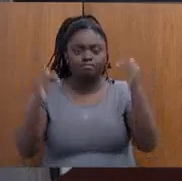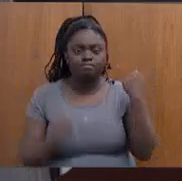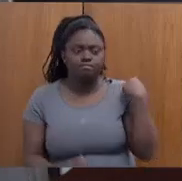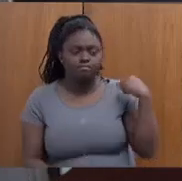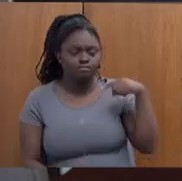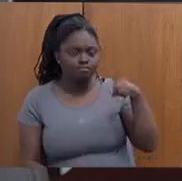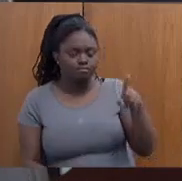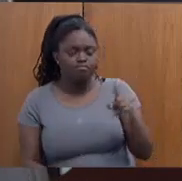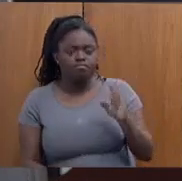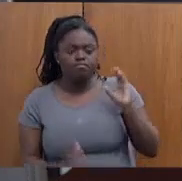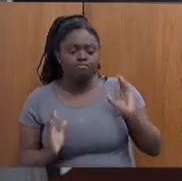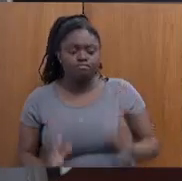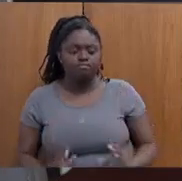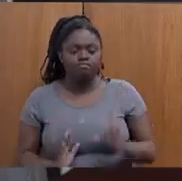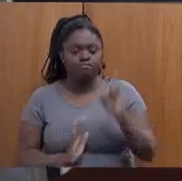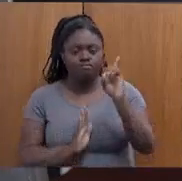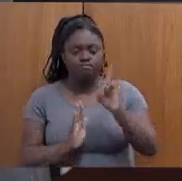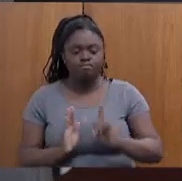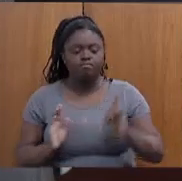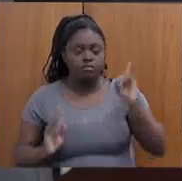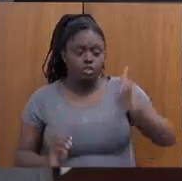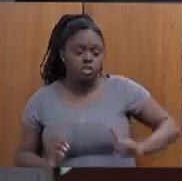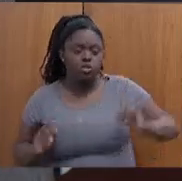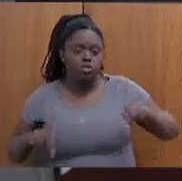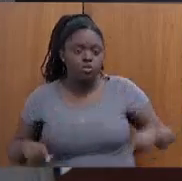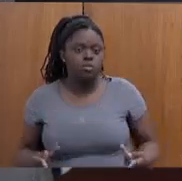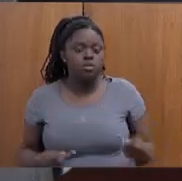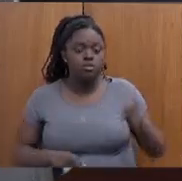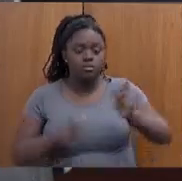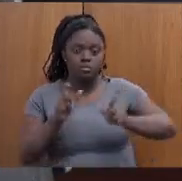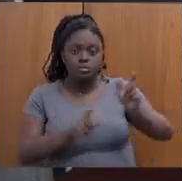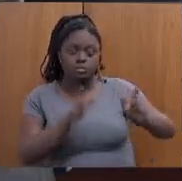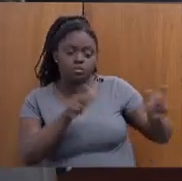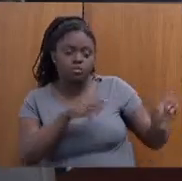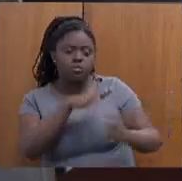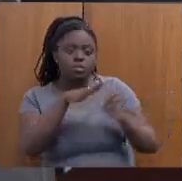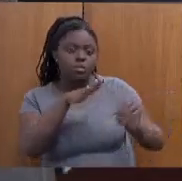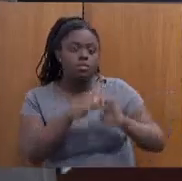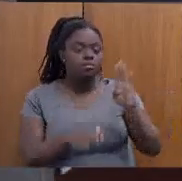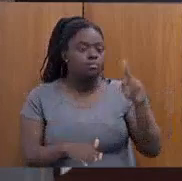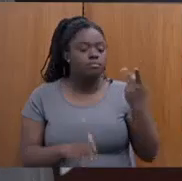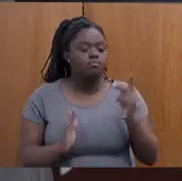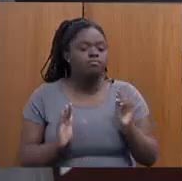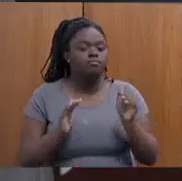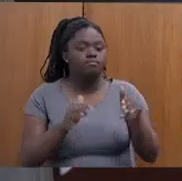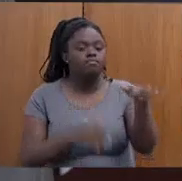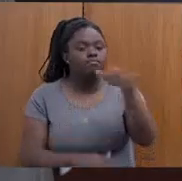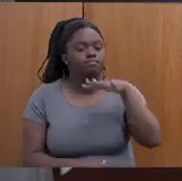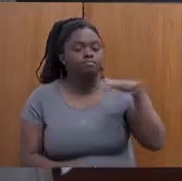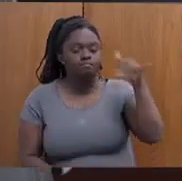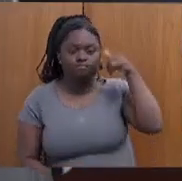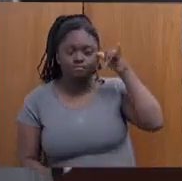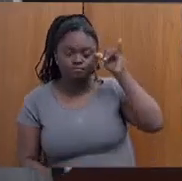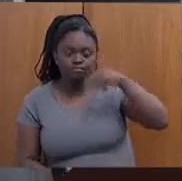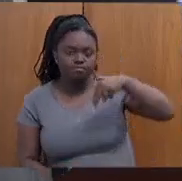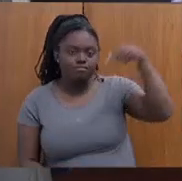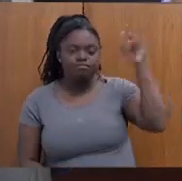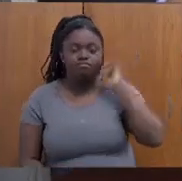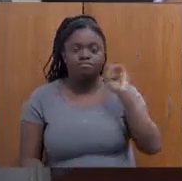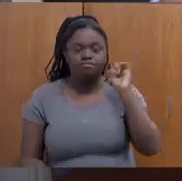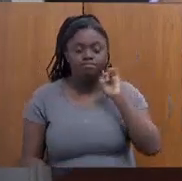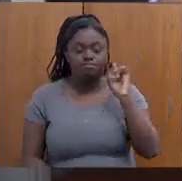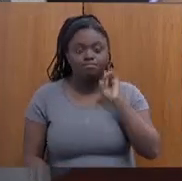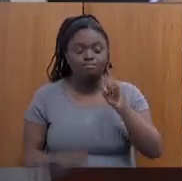Comissão de Direitos Humanos, em que grandes empresários de BH, cheios de terra e fazendas no norte de Minas, que, inclusive,